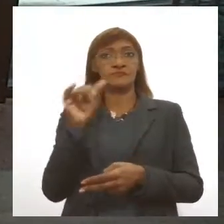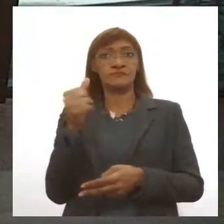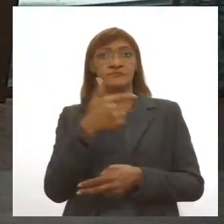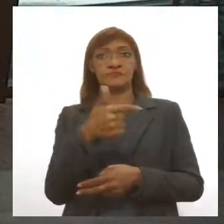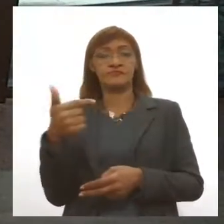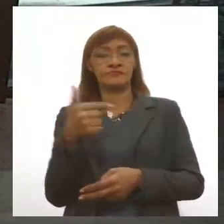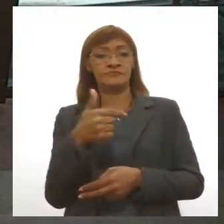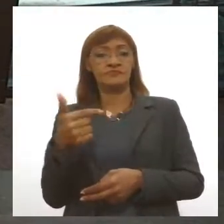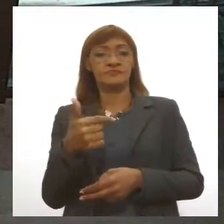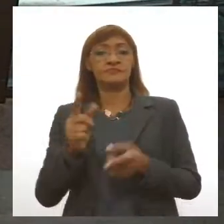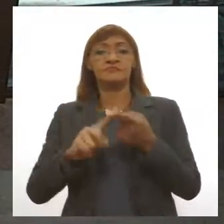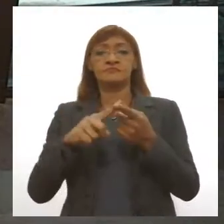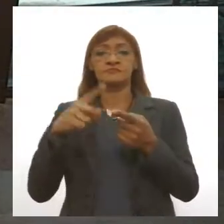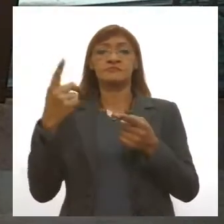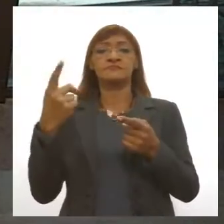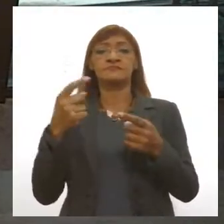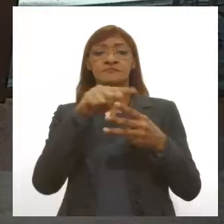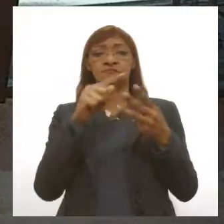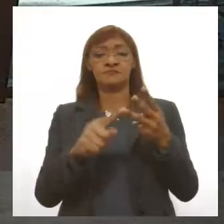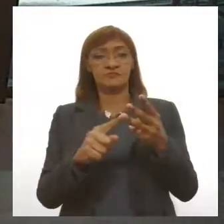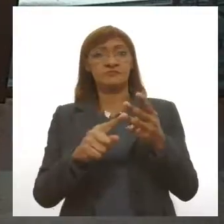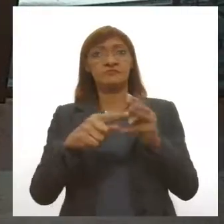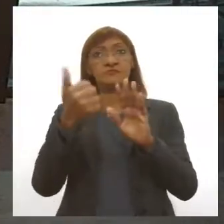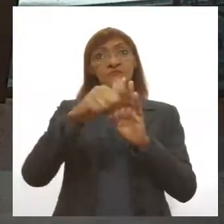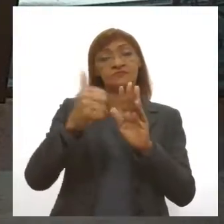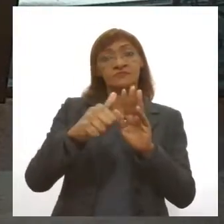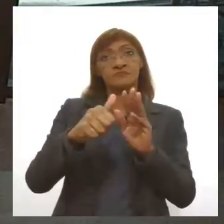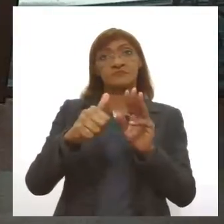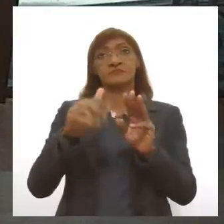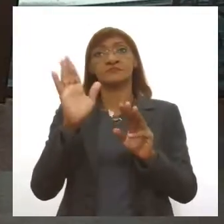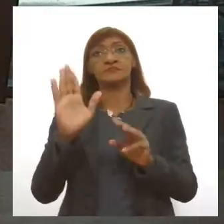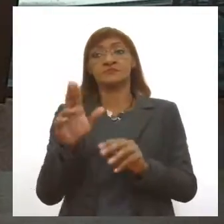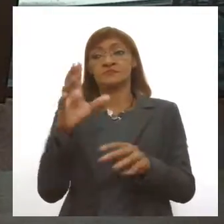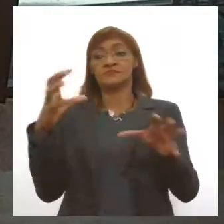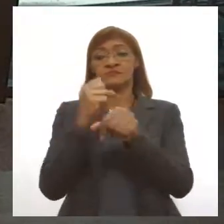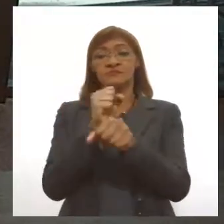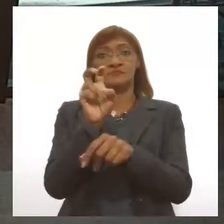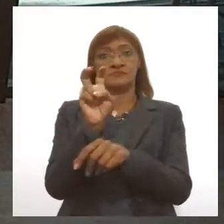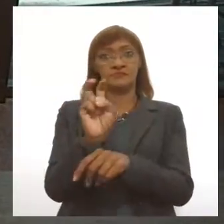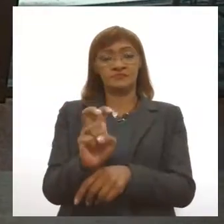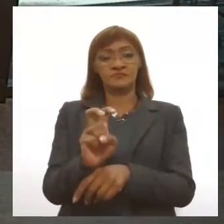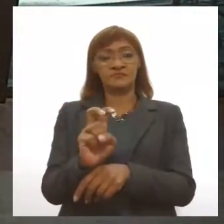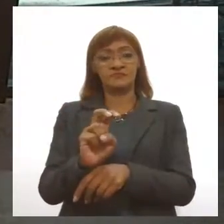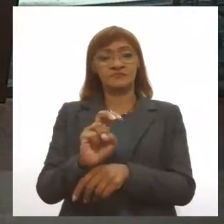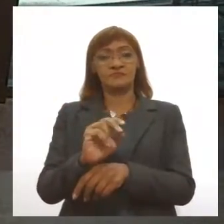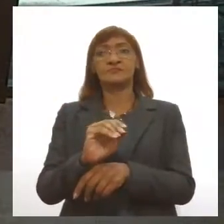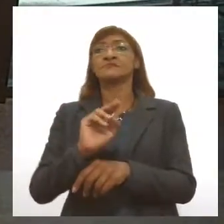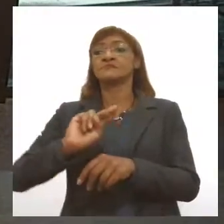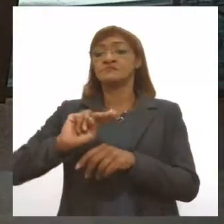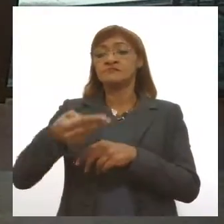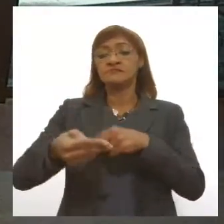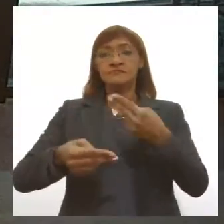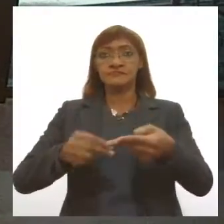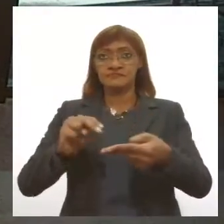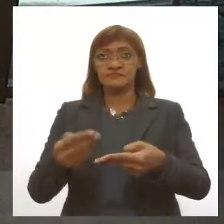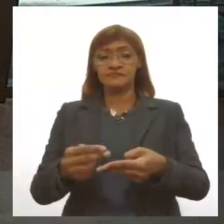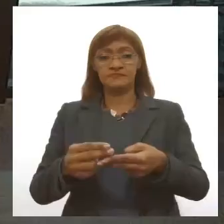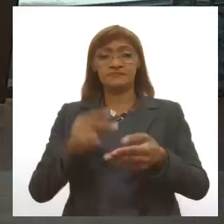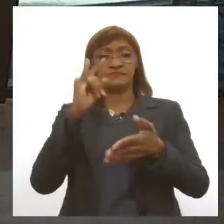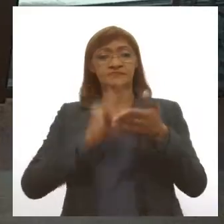mortes estavam em investigação, foram totalizados cinco óbitos. De acordo com o boletim da Secretaria de Estado,